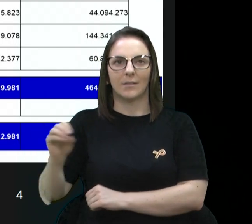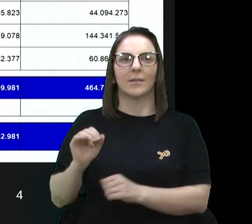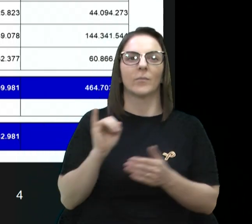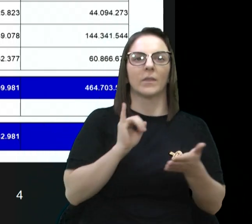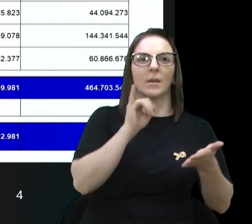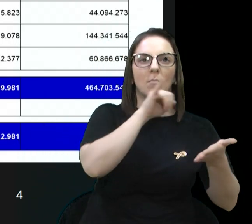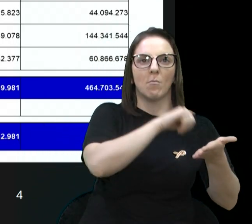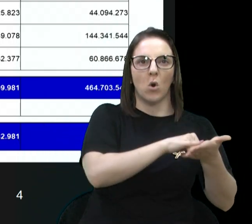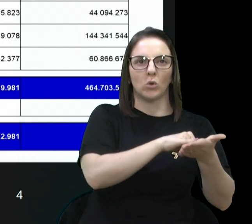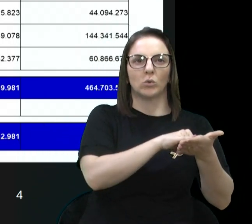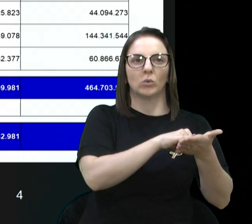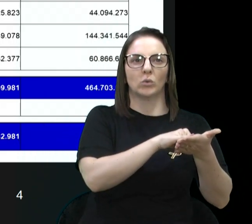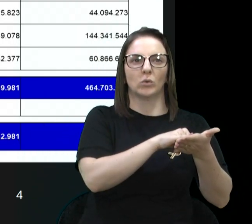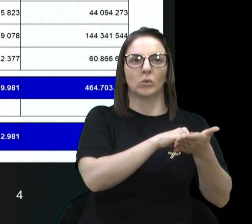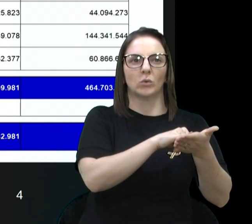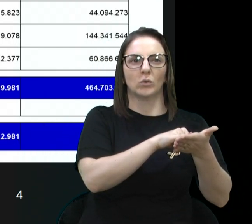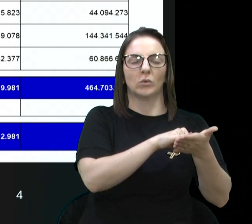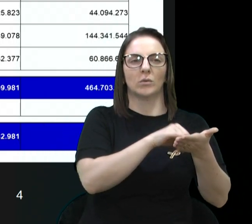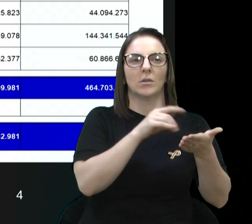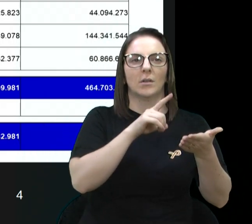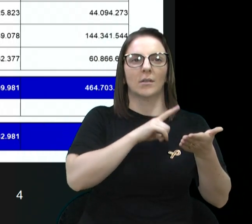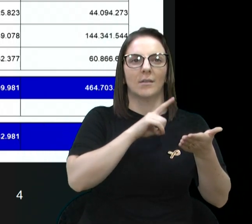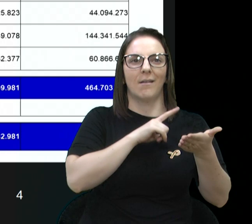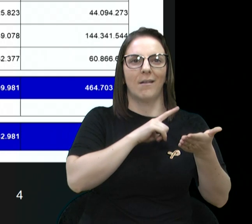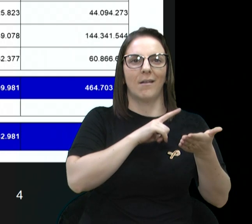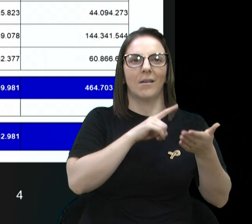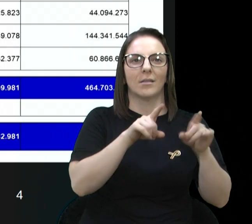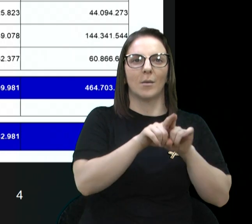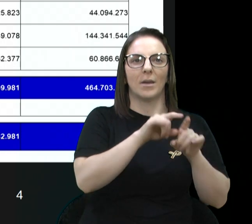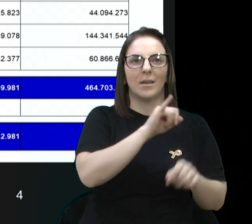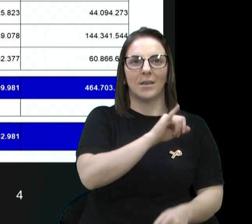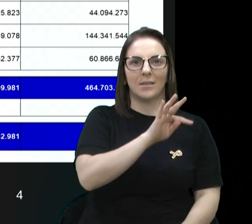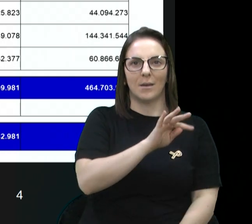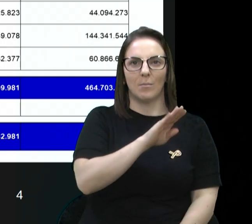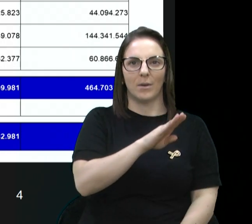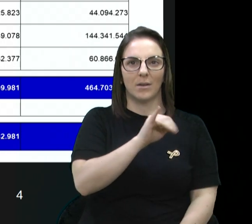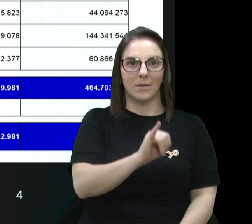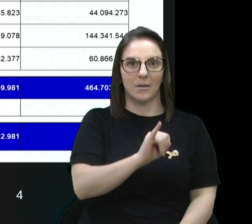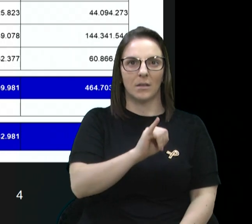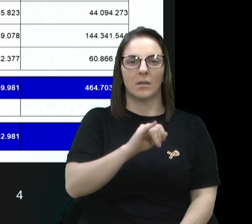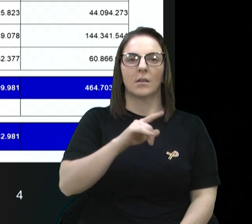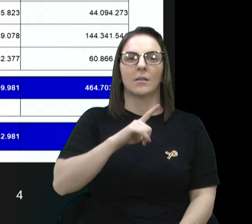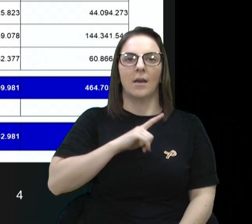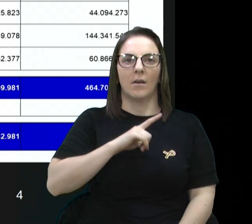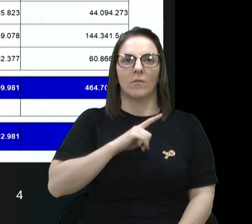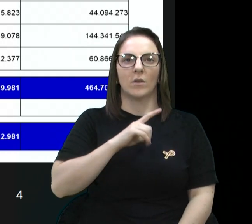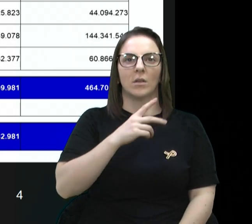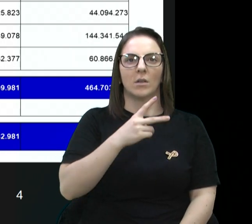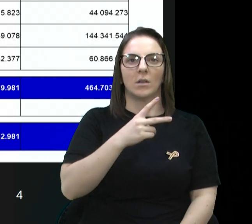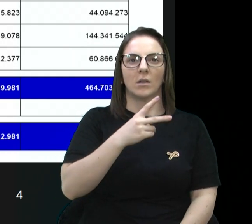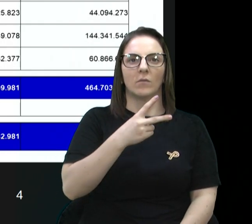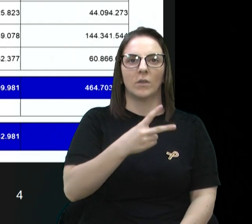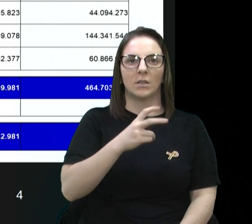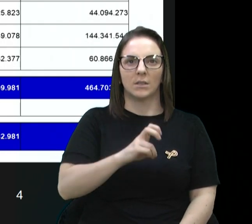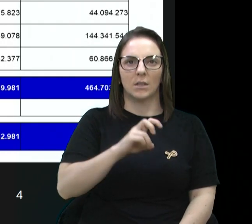Receitas com impostos ITBI, 25.925.000.